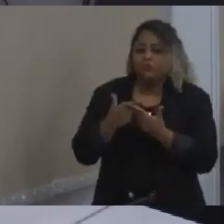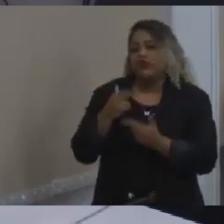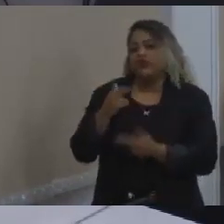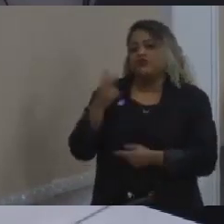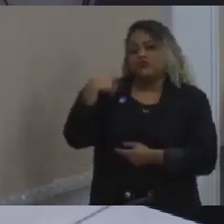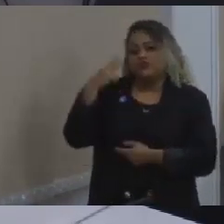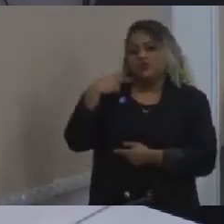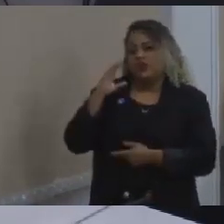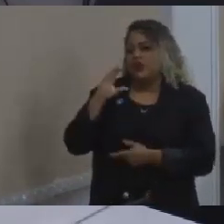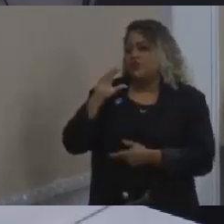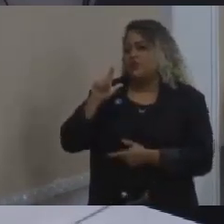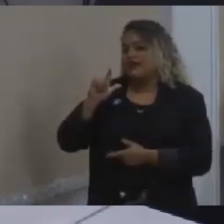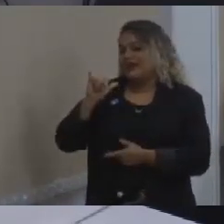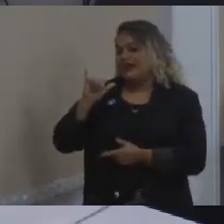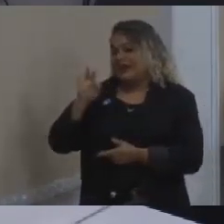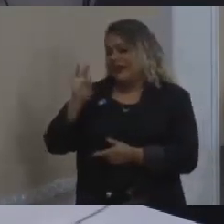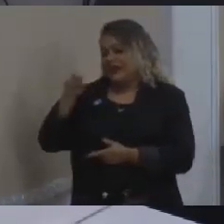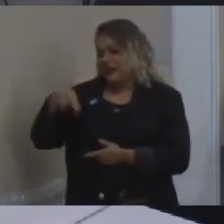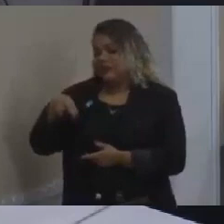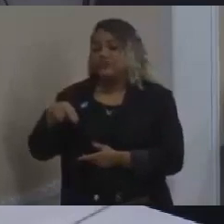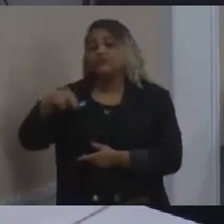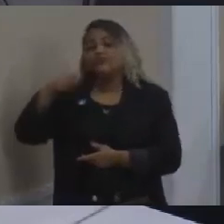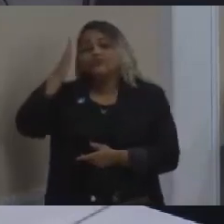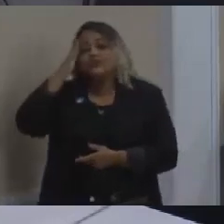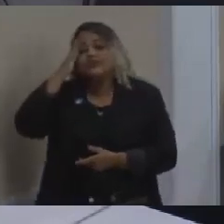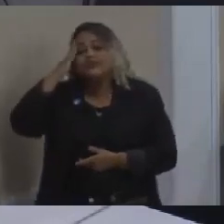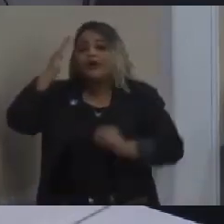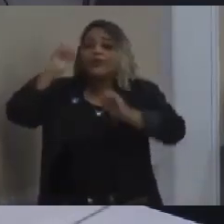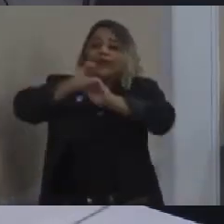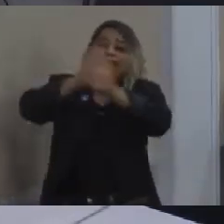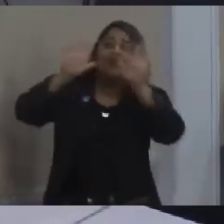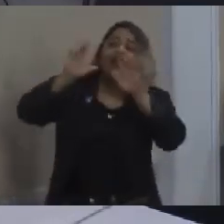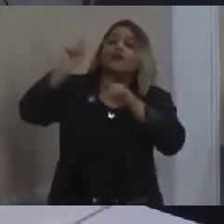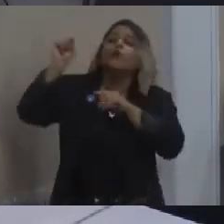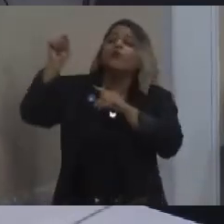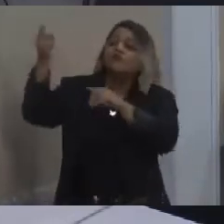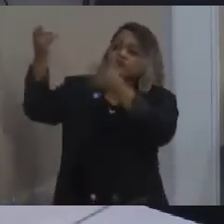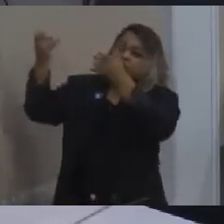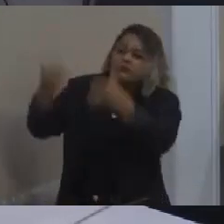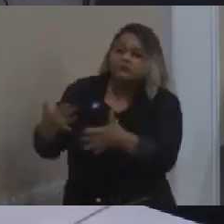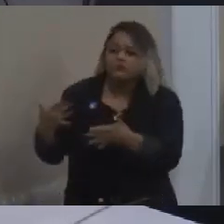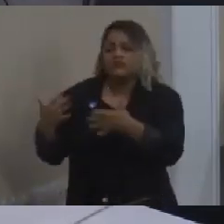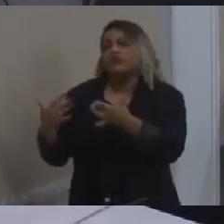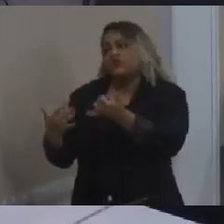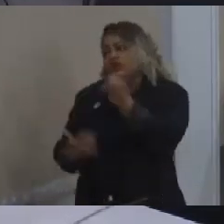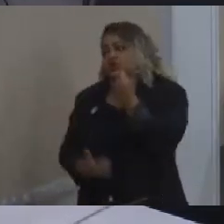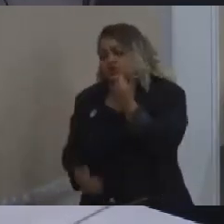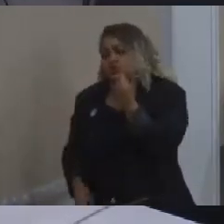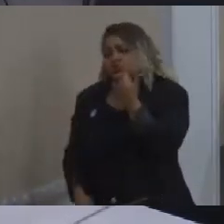fundamental que a gente consiga ter lucidez do que está sendo posto. E com todo o respeito,